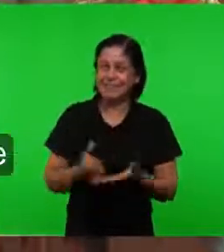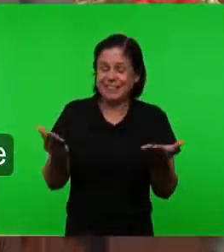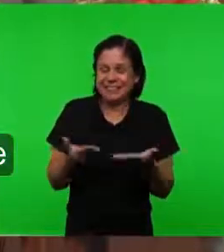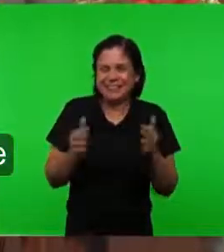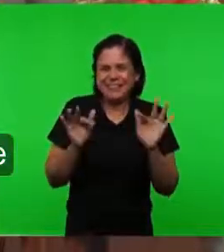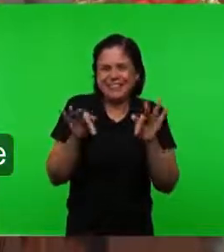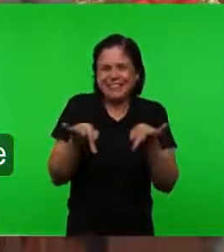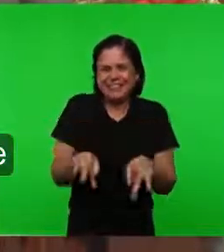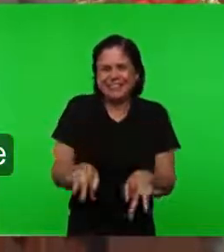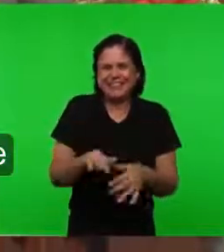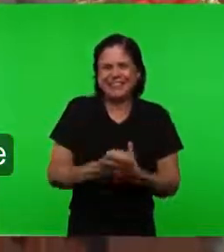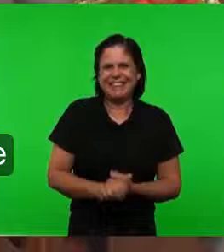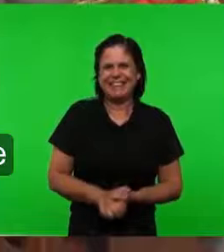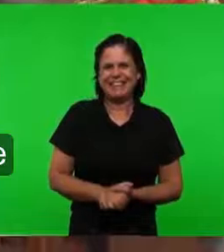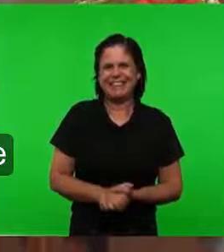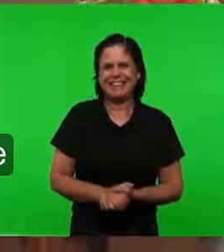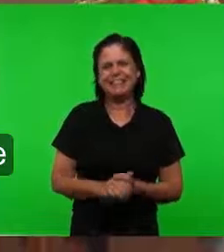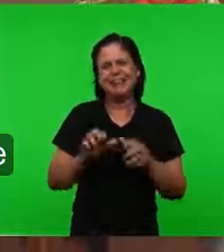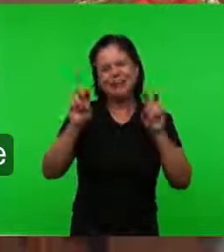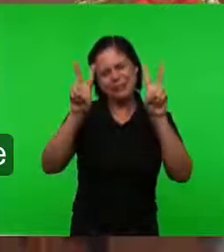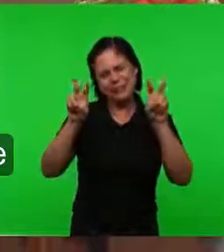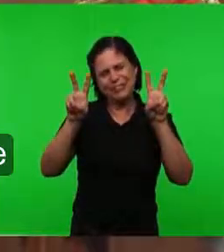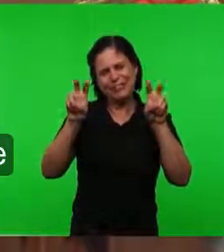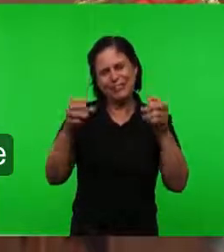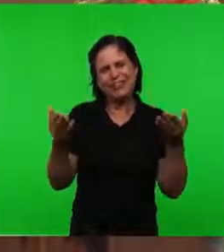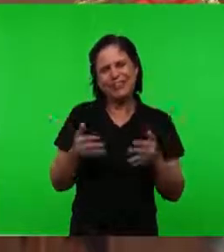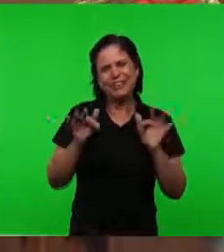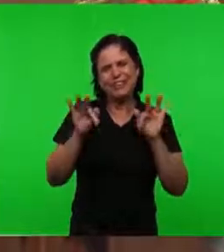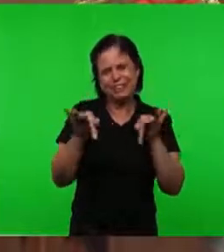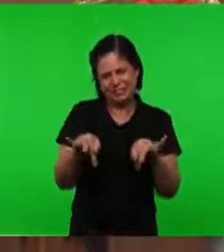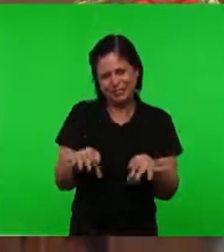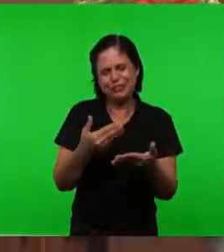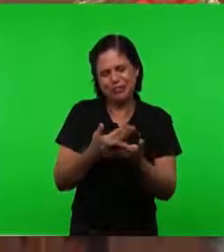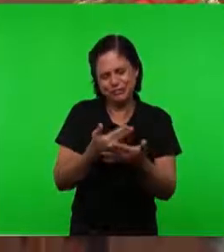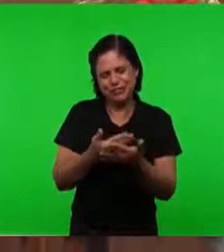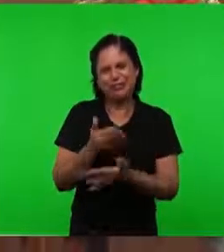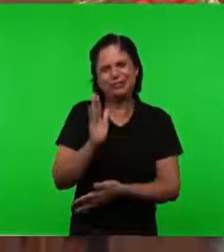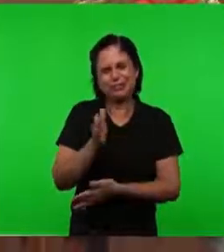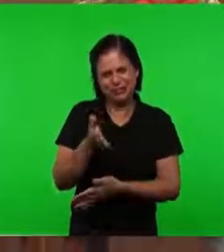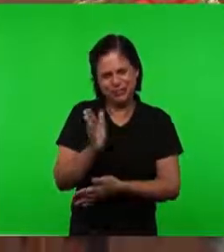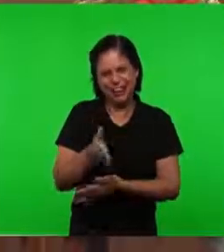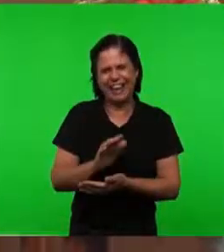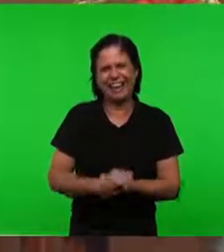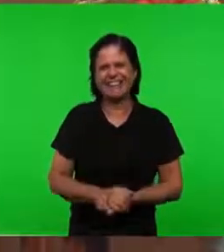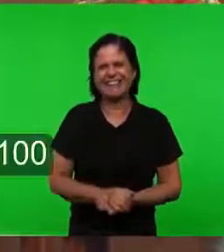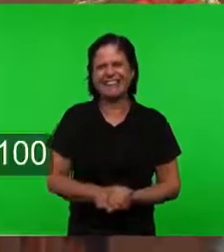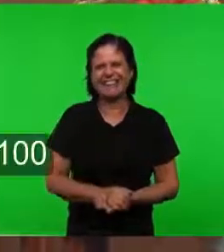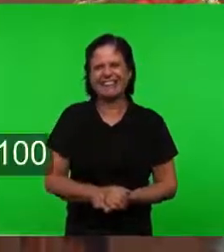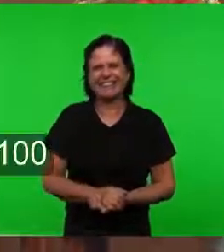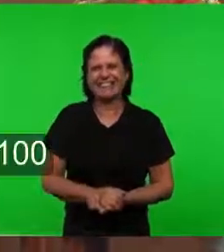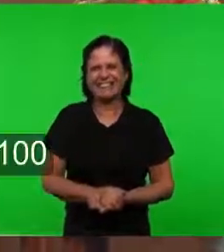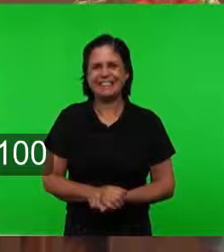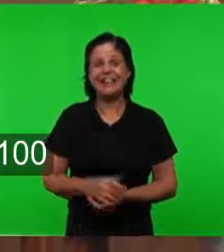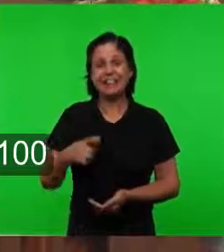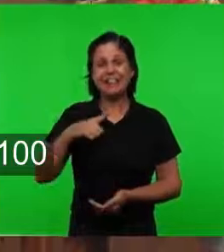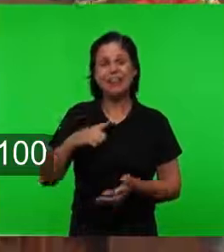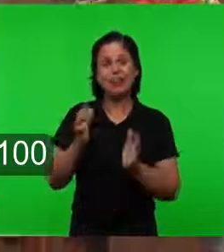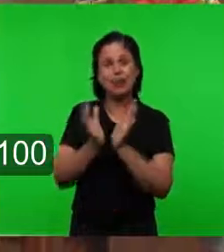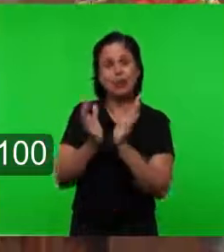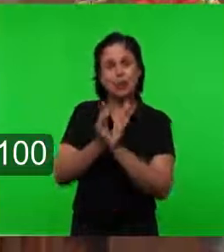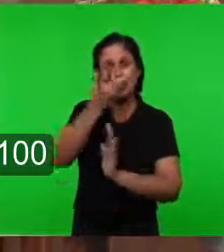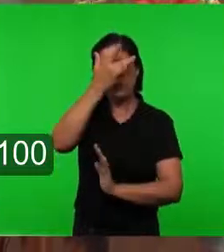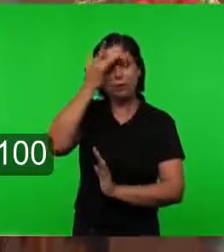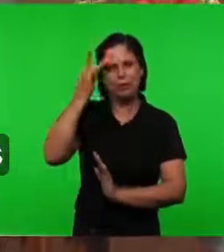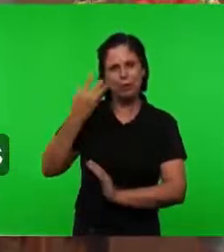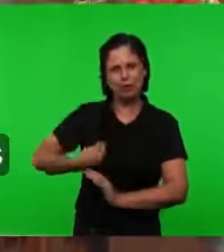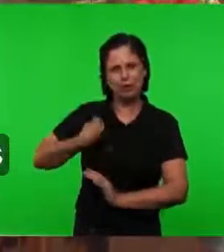aqui Meus irmãos Os assuntos Tratados Da escola bíblica Dominical De hoje Nós tivemos a presença De muitos irmãos